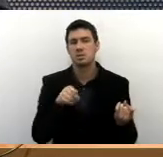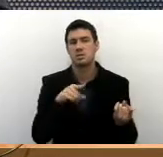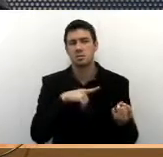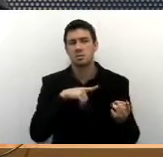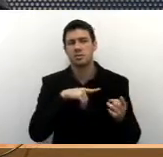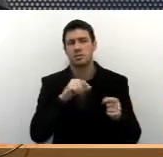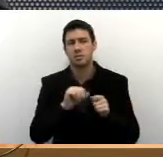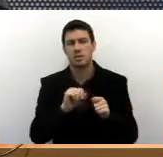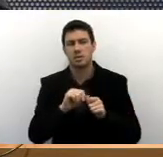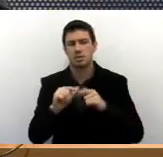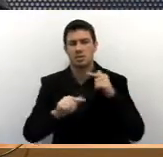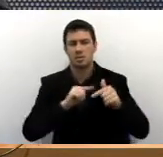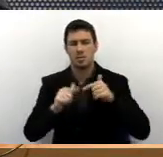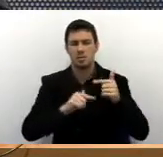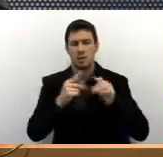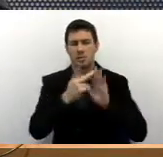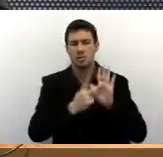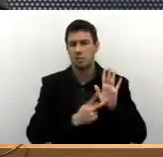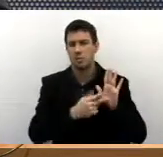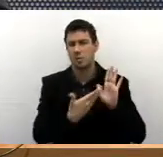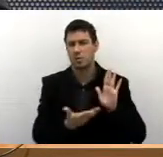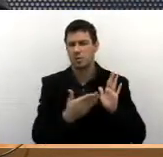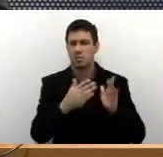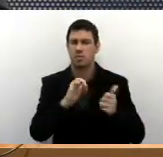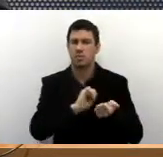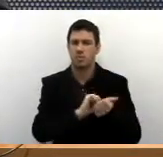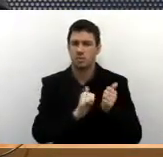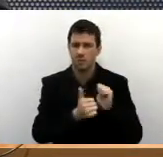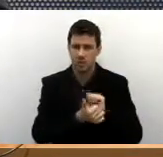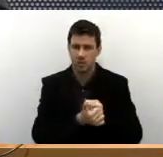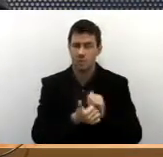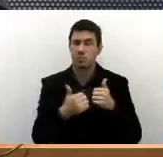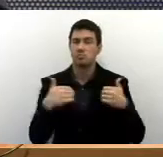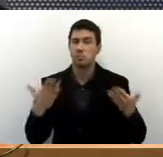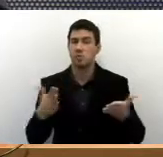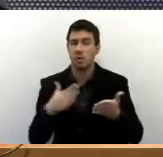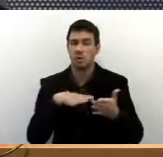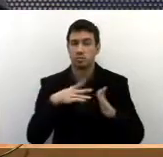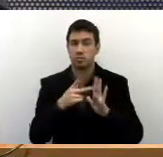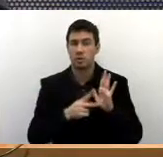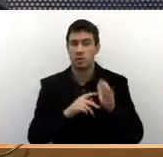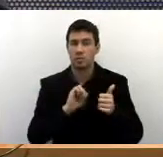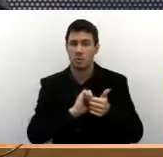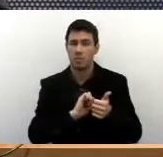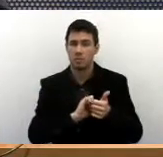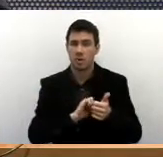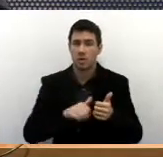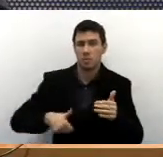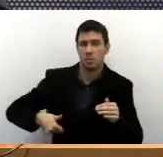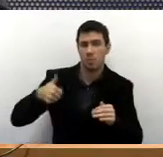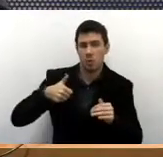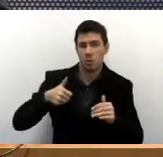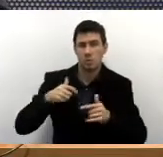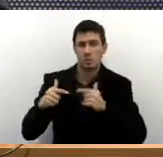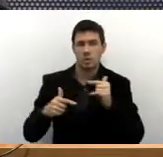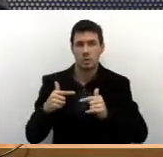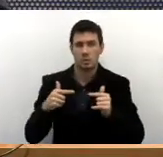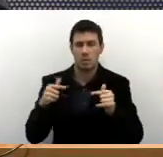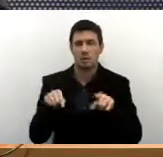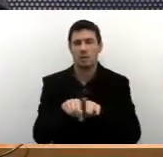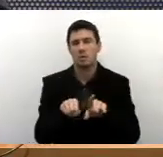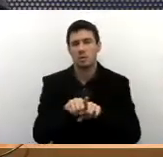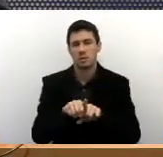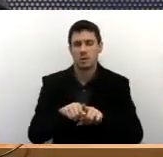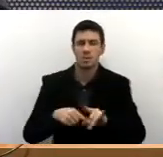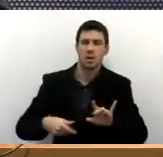executam os programas de qualificação. Quais são os programas de qualificação? O Bolsa Trabalho, o programa